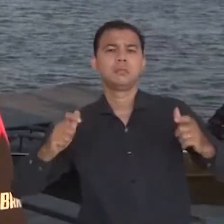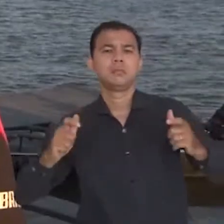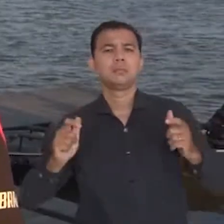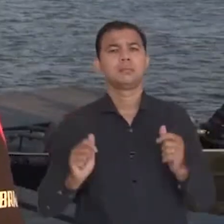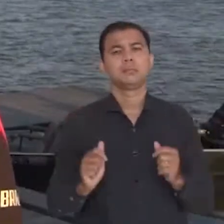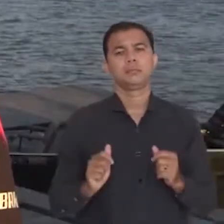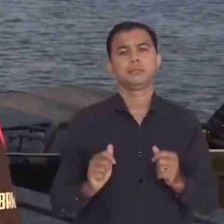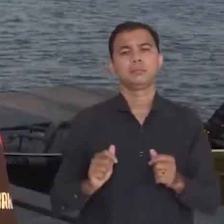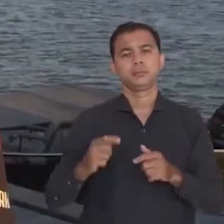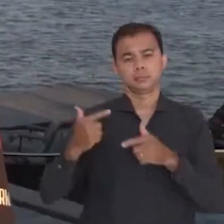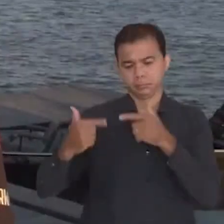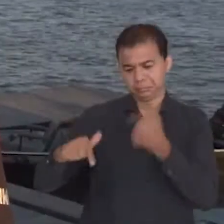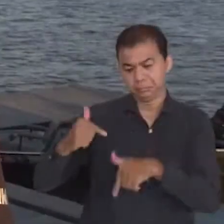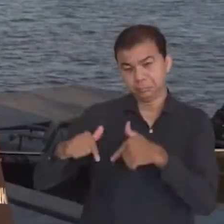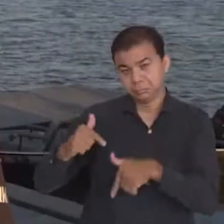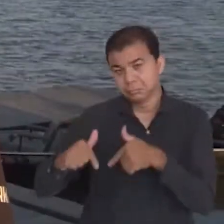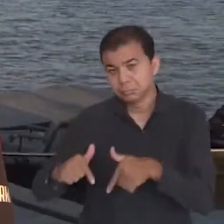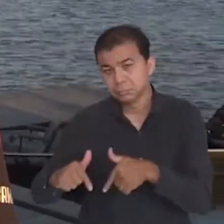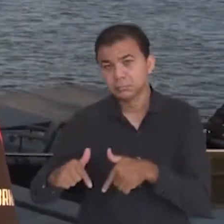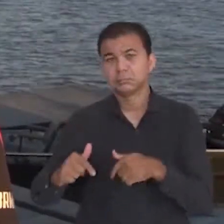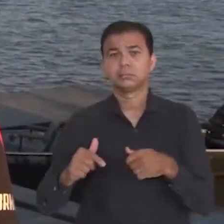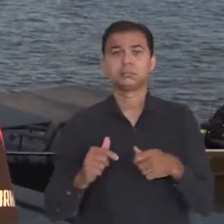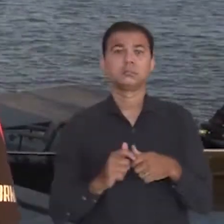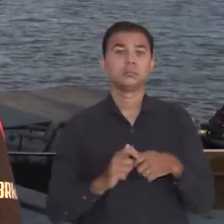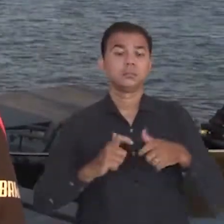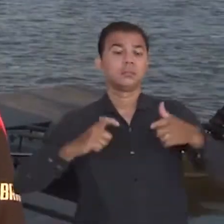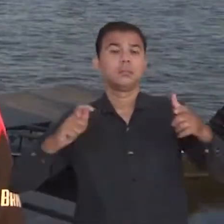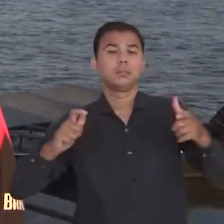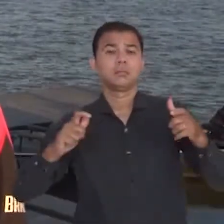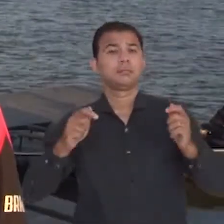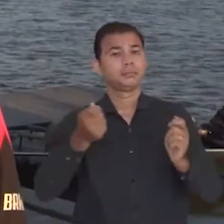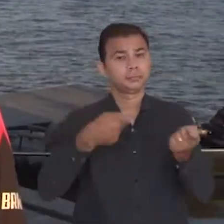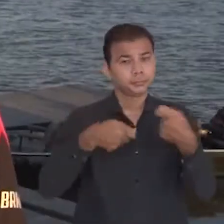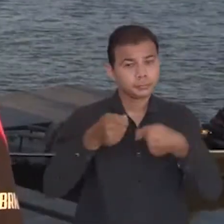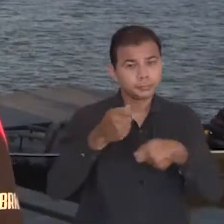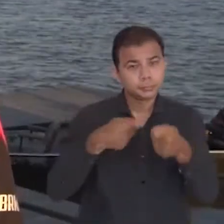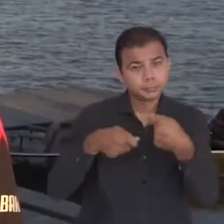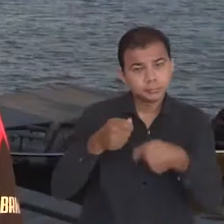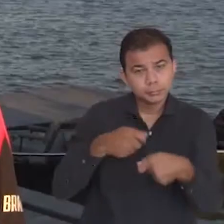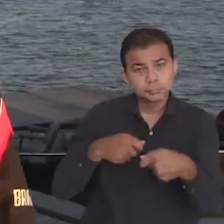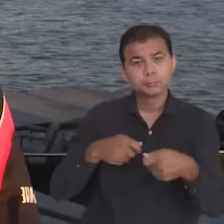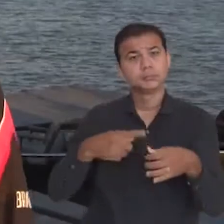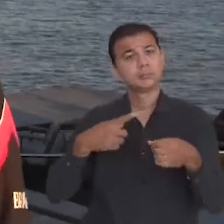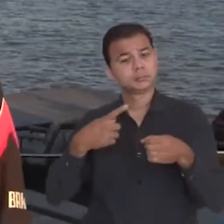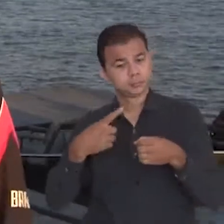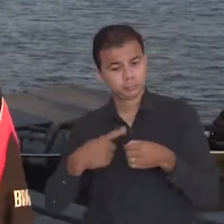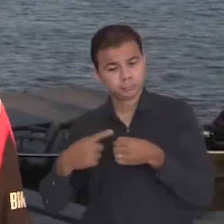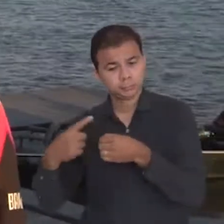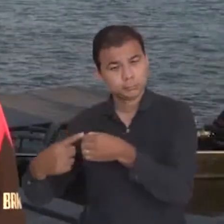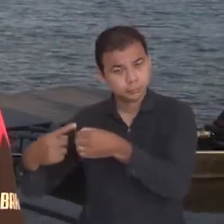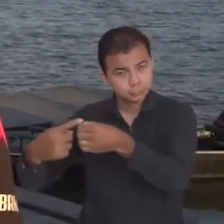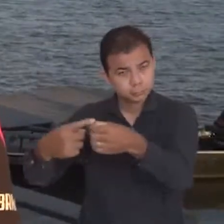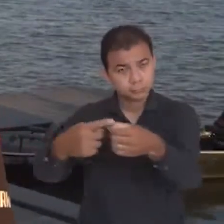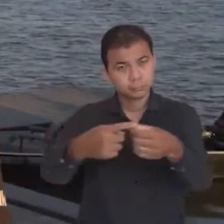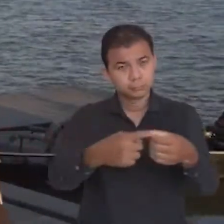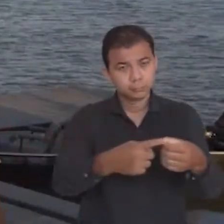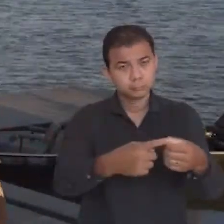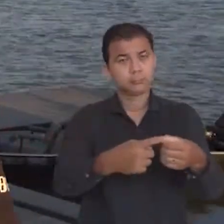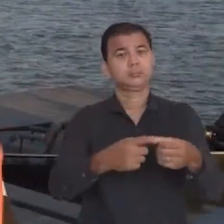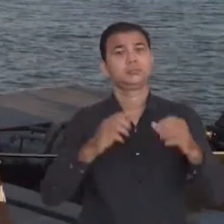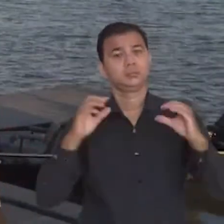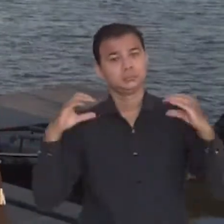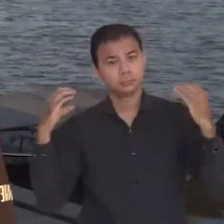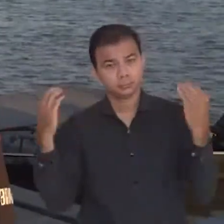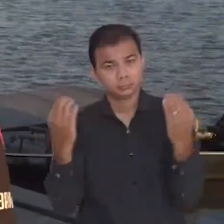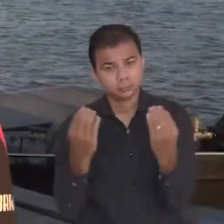gente já notou o aumento da capacidade ocupada, aumento do número de empregos e o aumento do giro da renda, né?